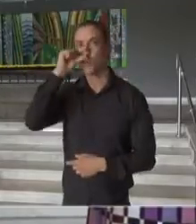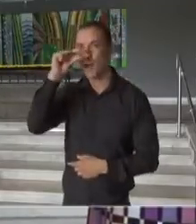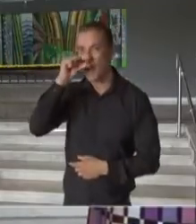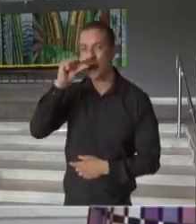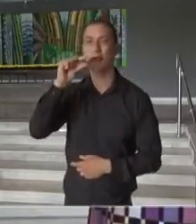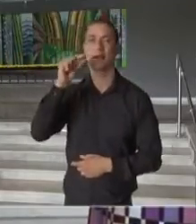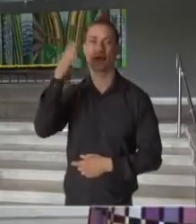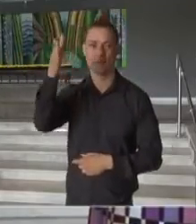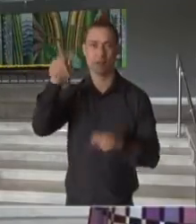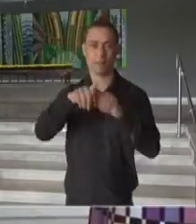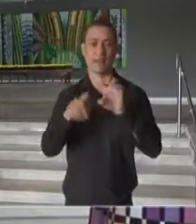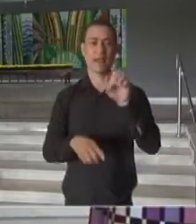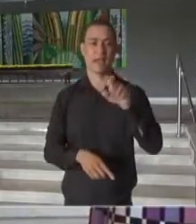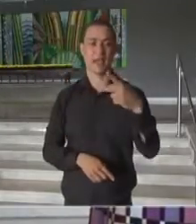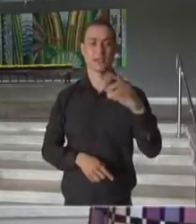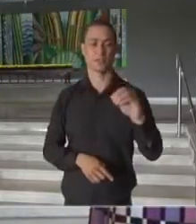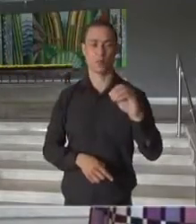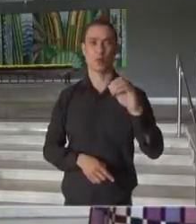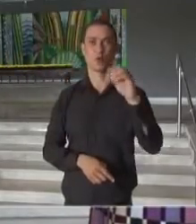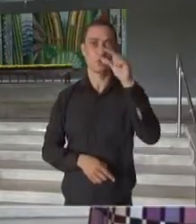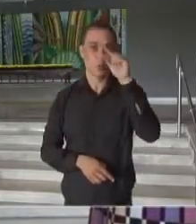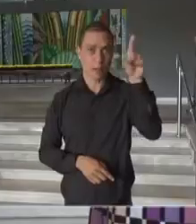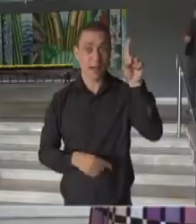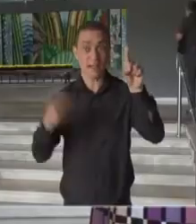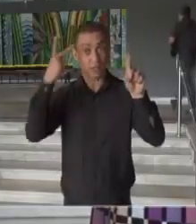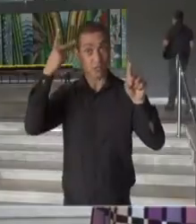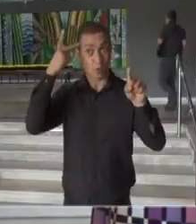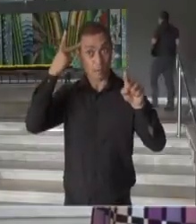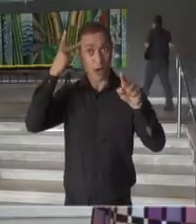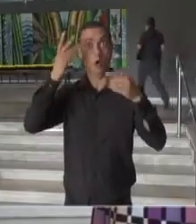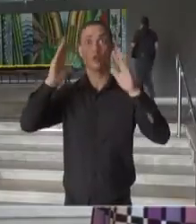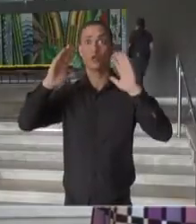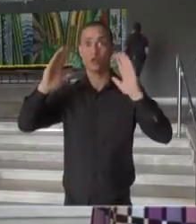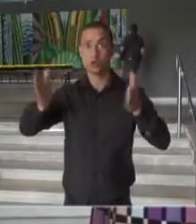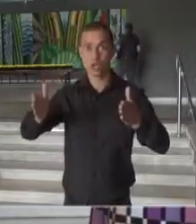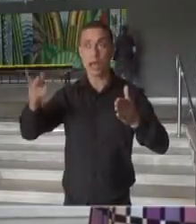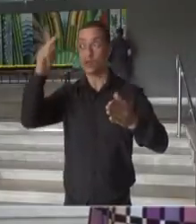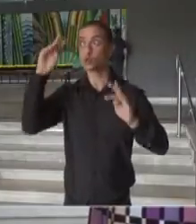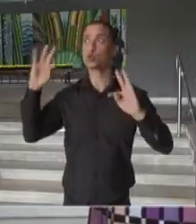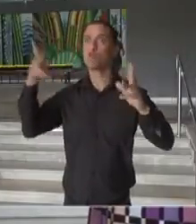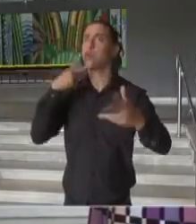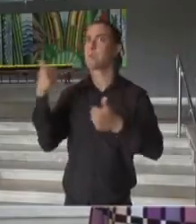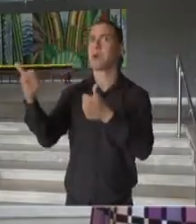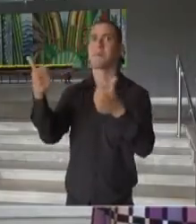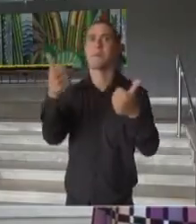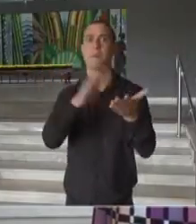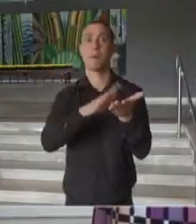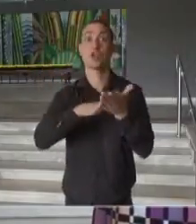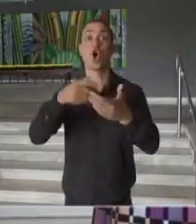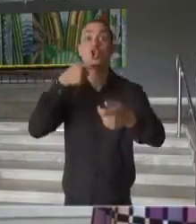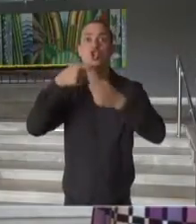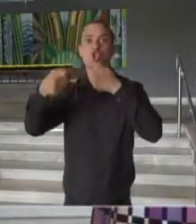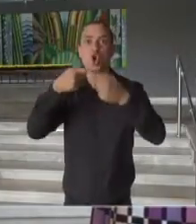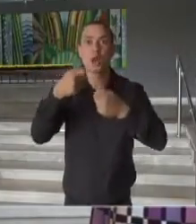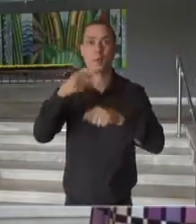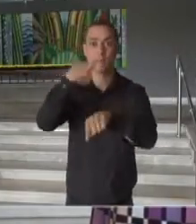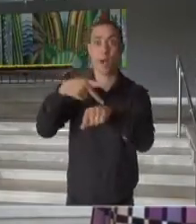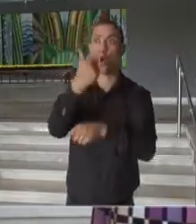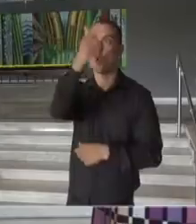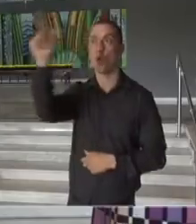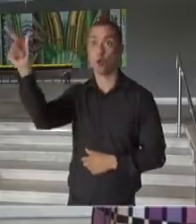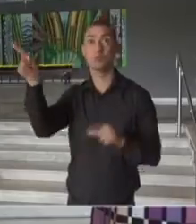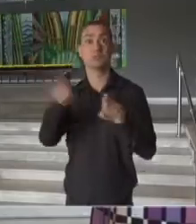da Expo Dubai 2020. E São Paulo recebeu generosos elogios, não só de jornalistas estrangeiros, como também